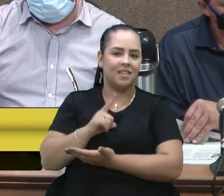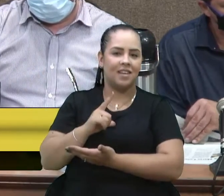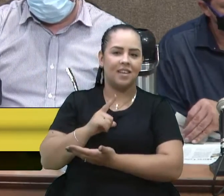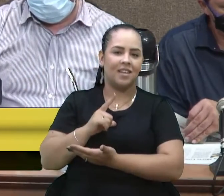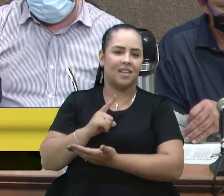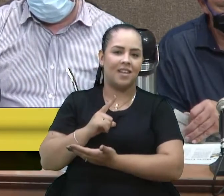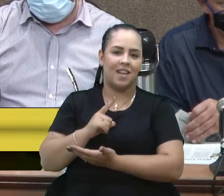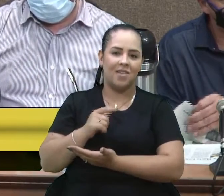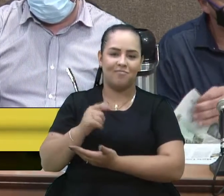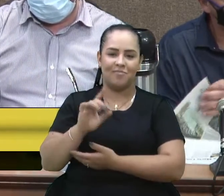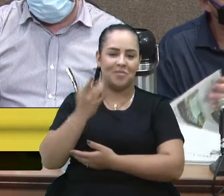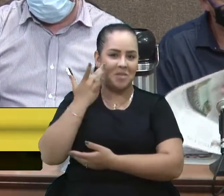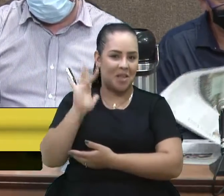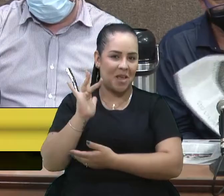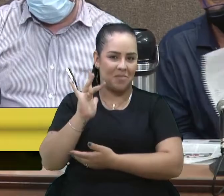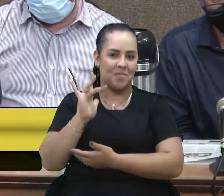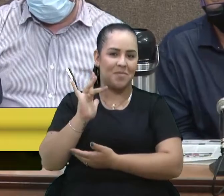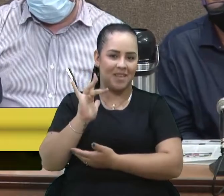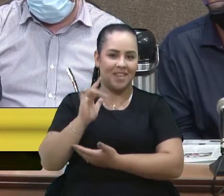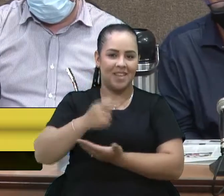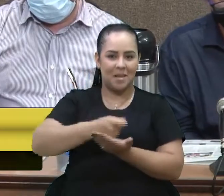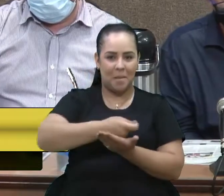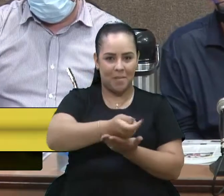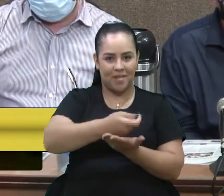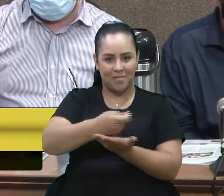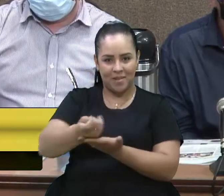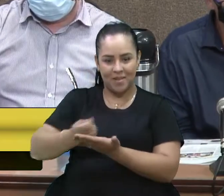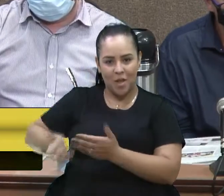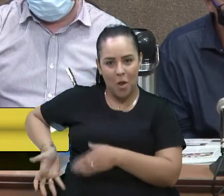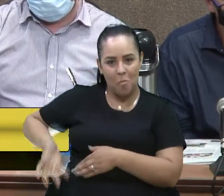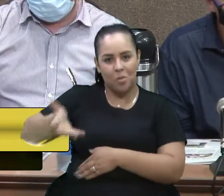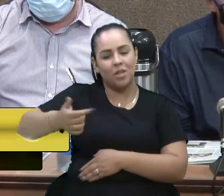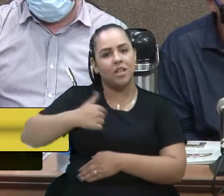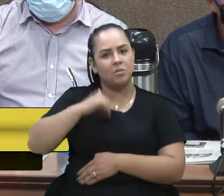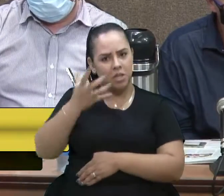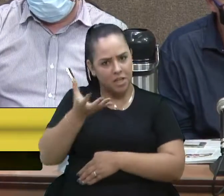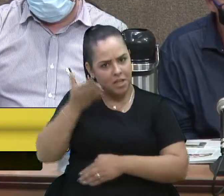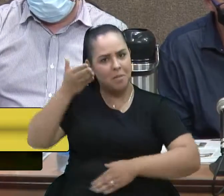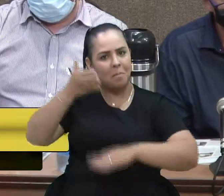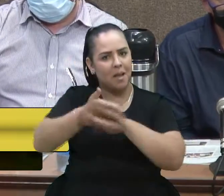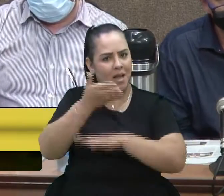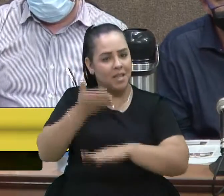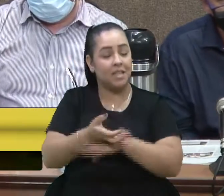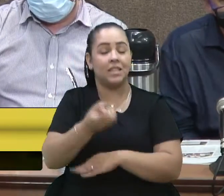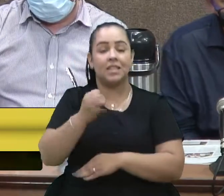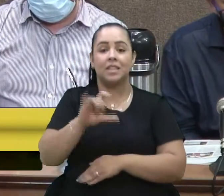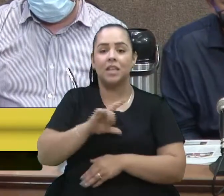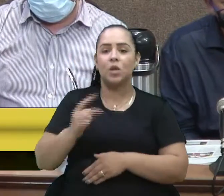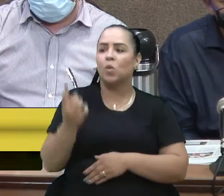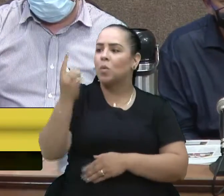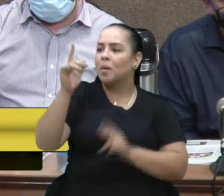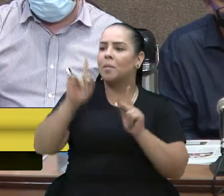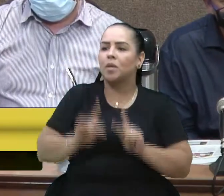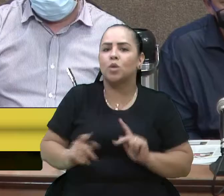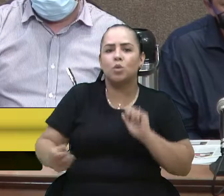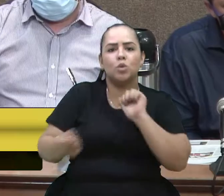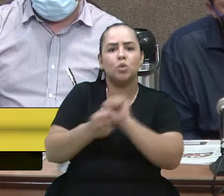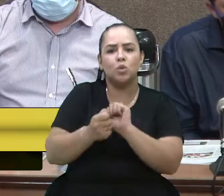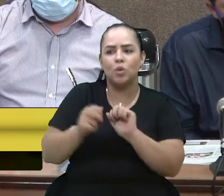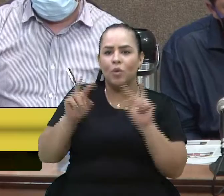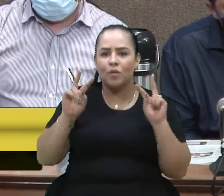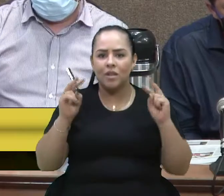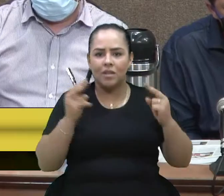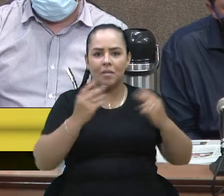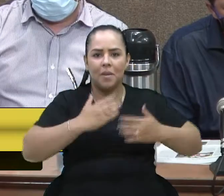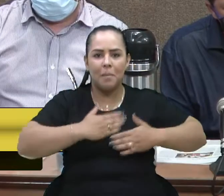não sei jogar, mas a canastra, o escovão e a bocha, eu quero ter o prazer de participar, e se eu tiver uma pessoa me assistindo, vai ser